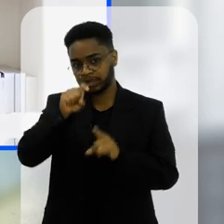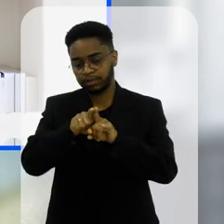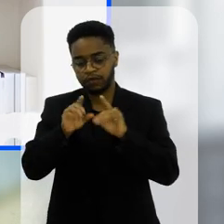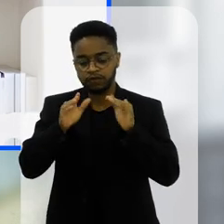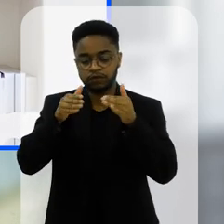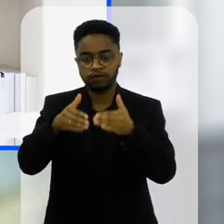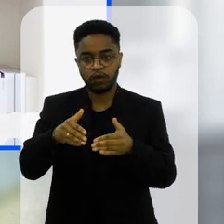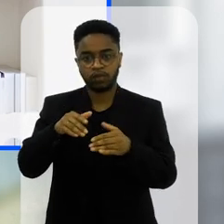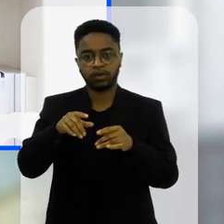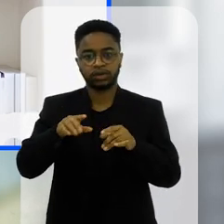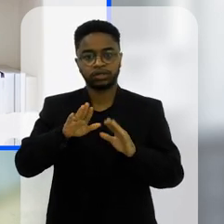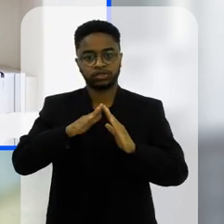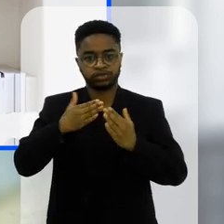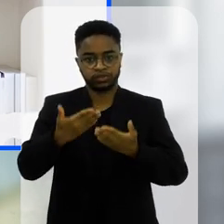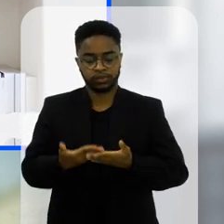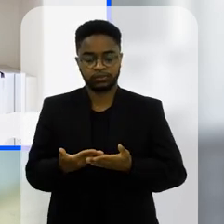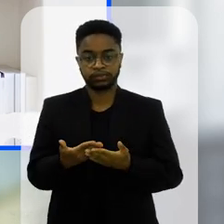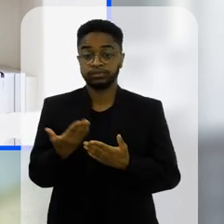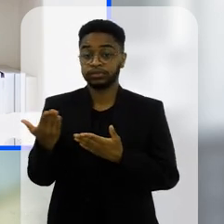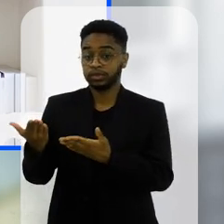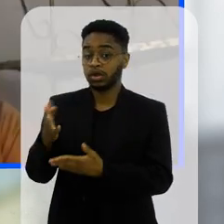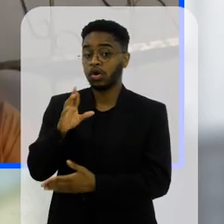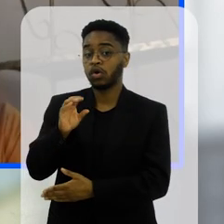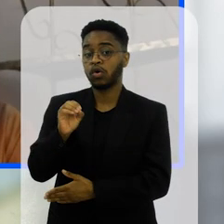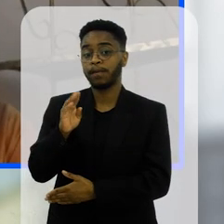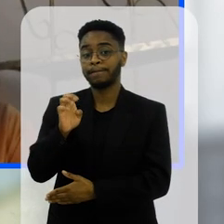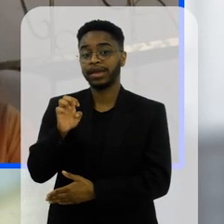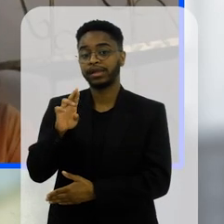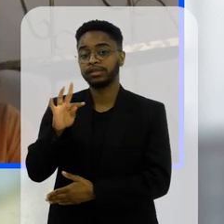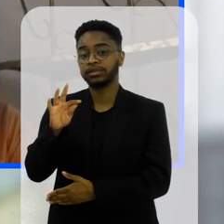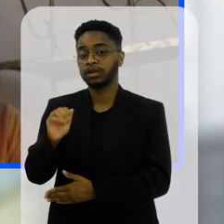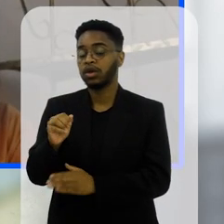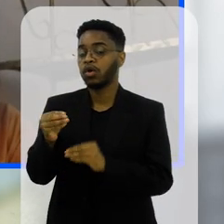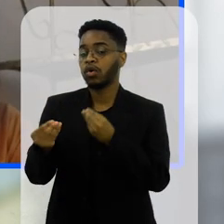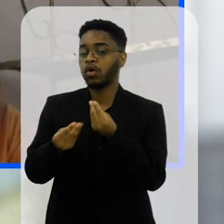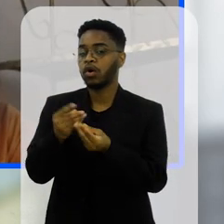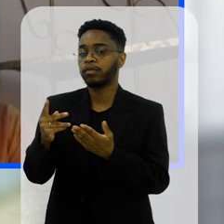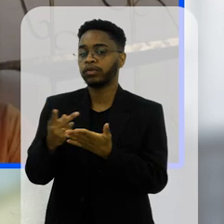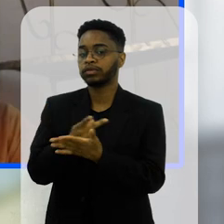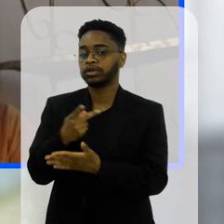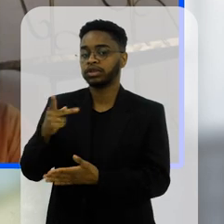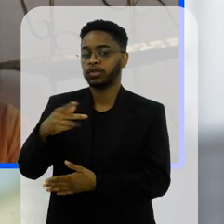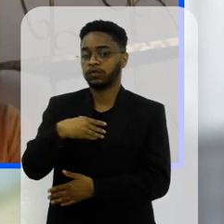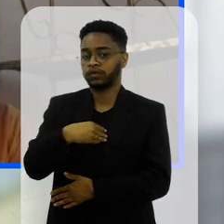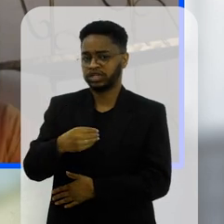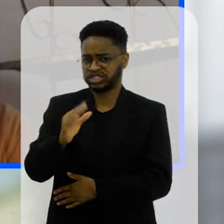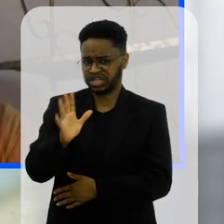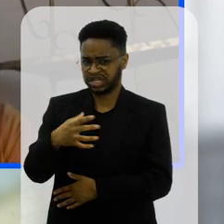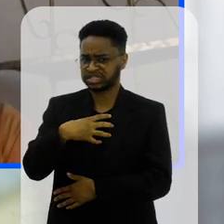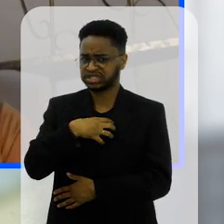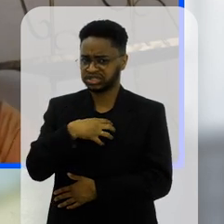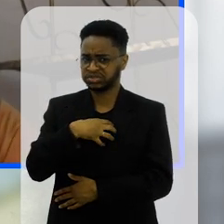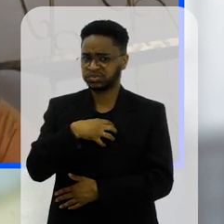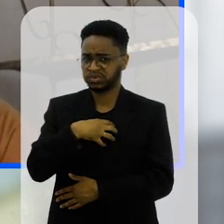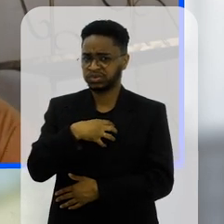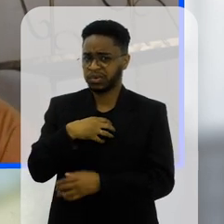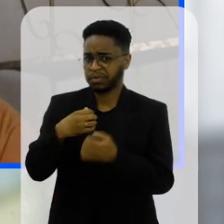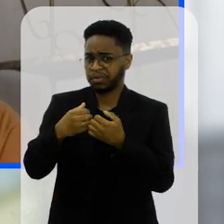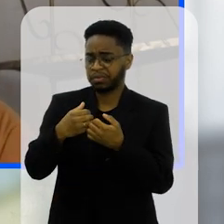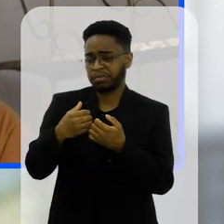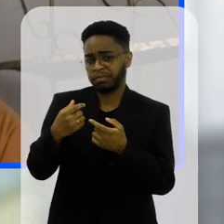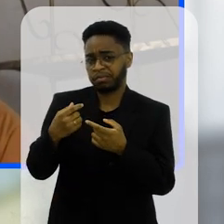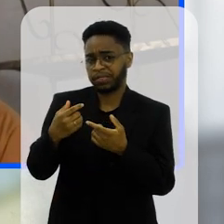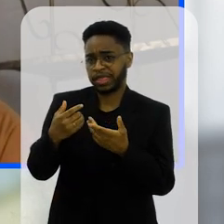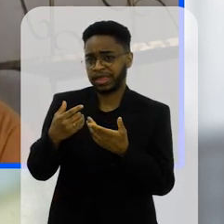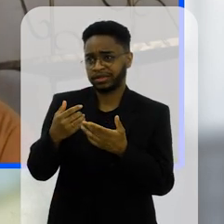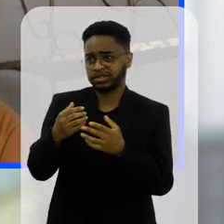concentração em sala de aula Roberta como é que é com os seus filhos assim eles já sentiram essa questão da proibição